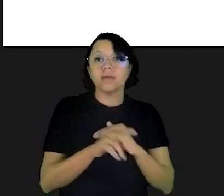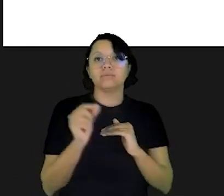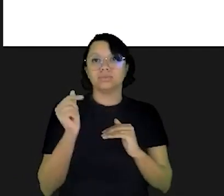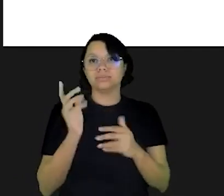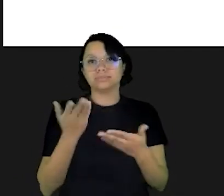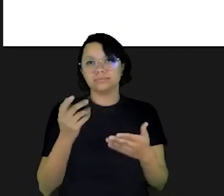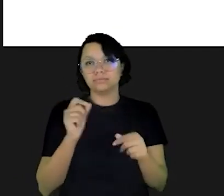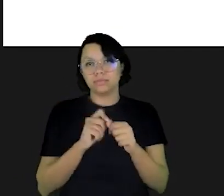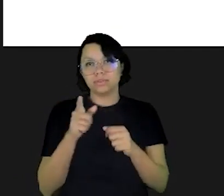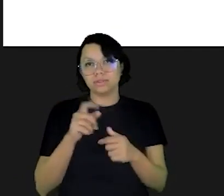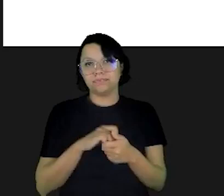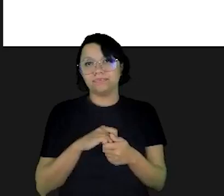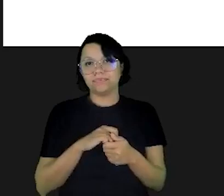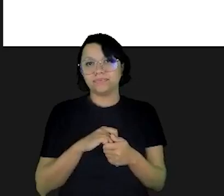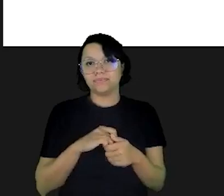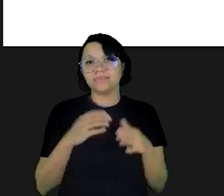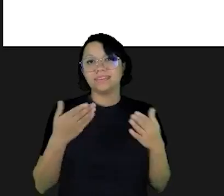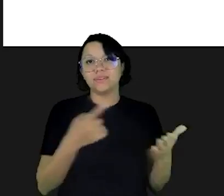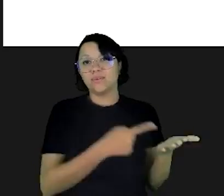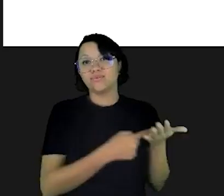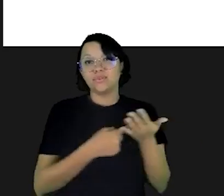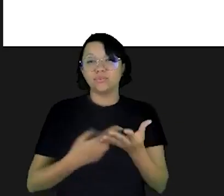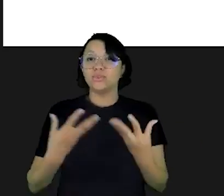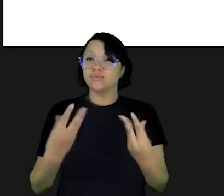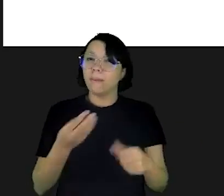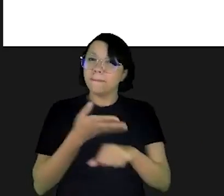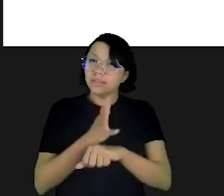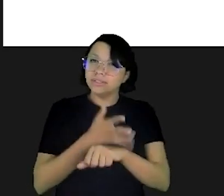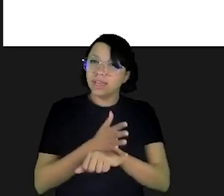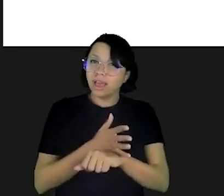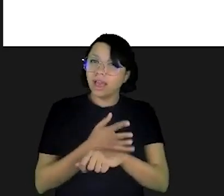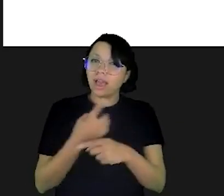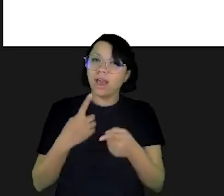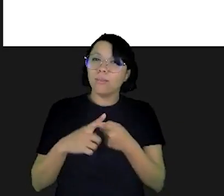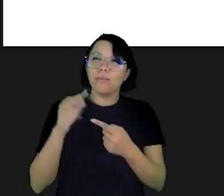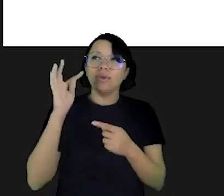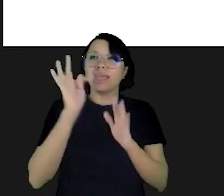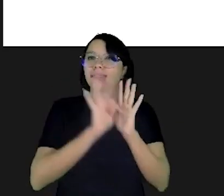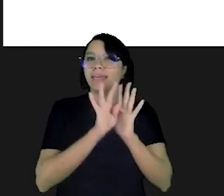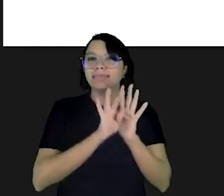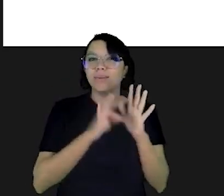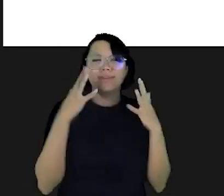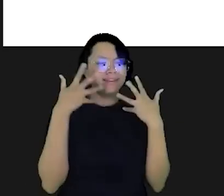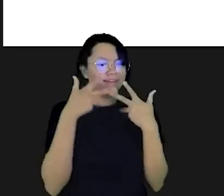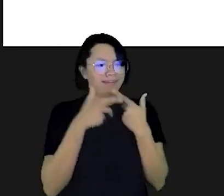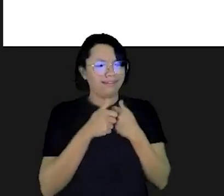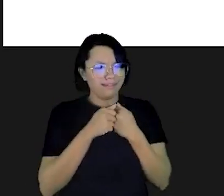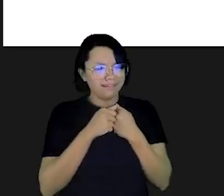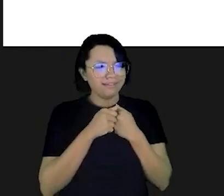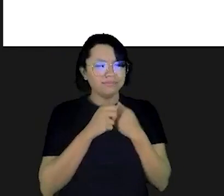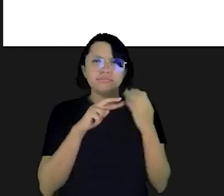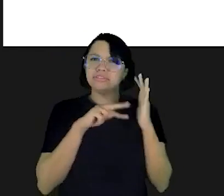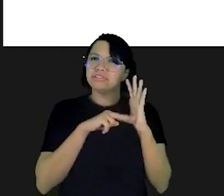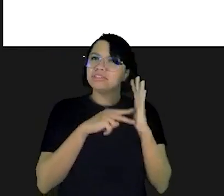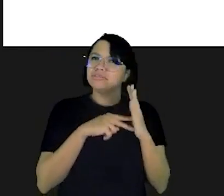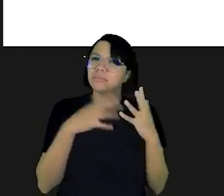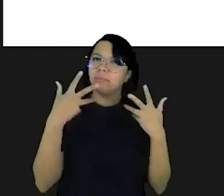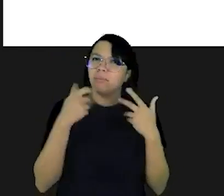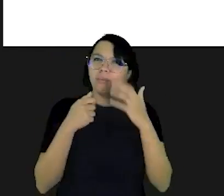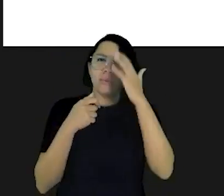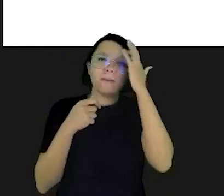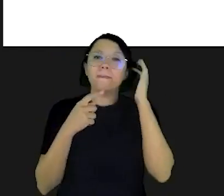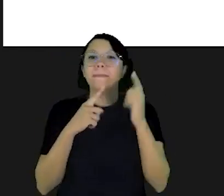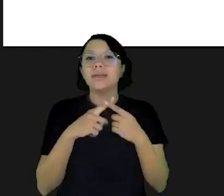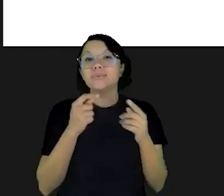juntado o seu dinheiro para conseguir fazer aquilo fica aqui o nosso convite vamos colocar em prática porque na teoria parece